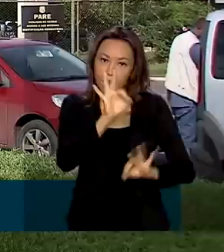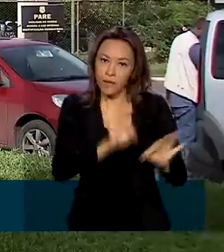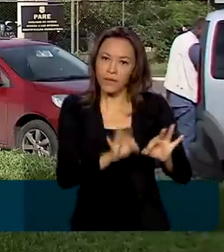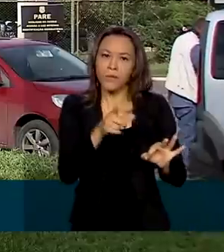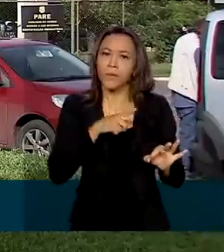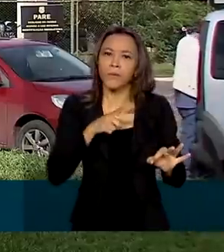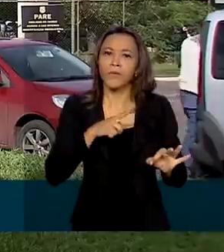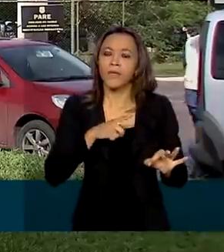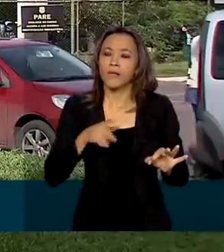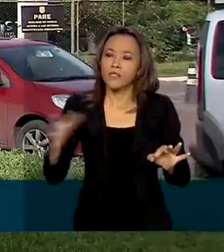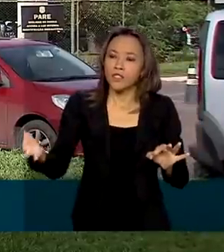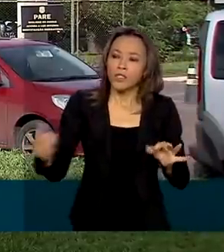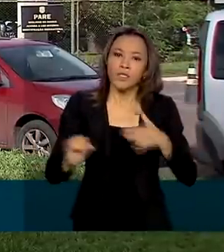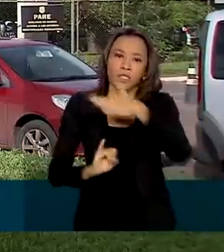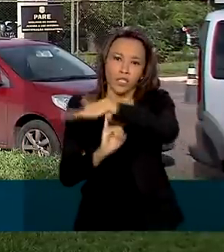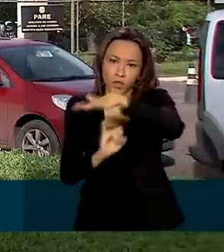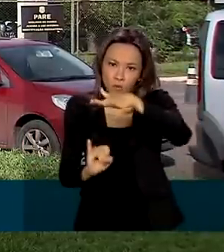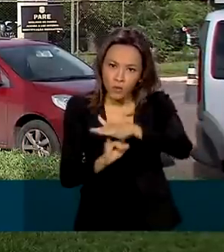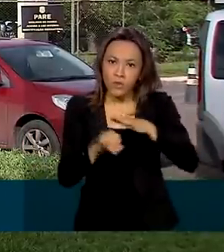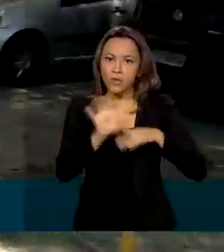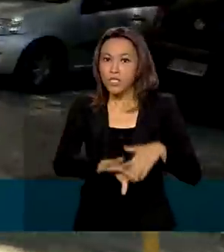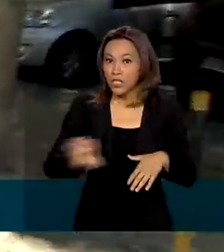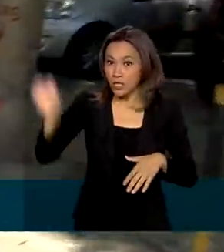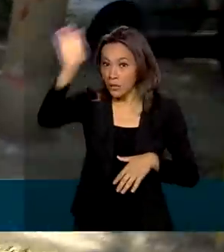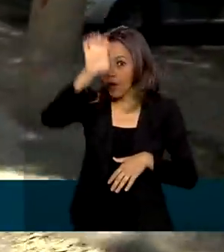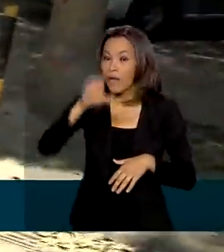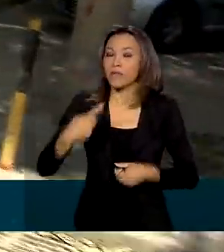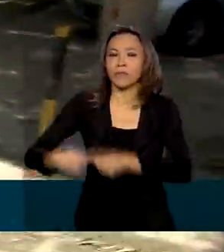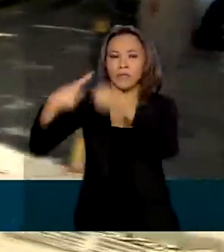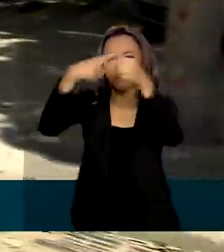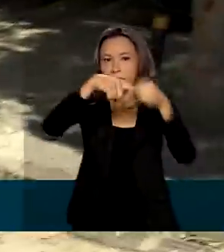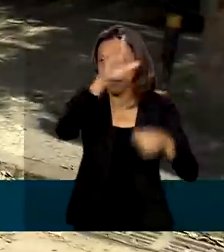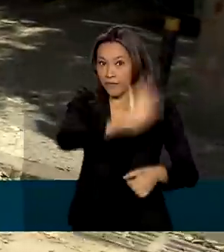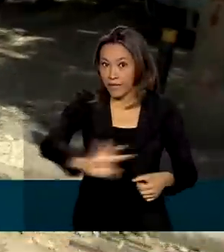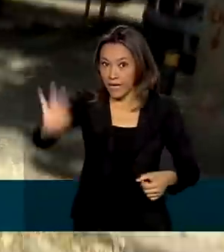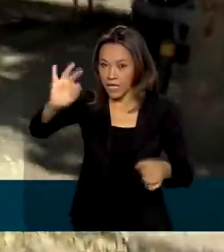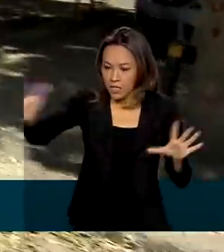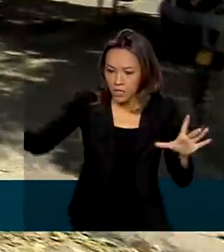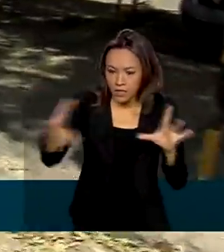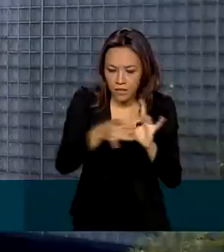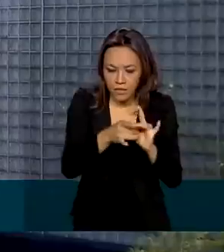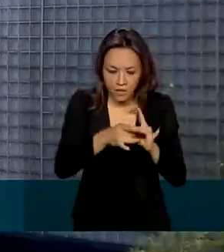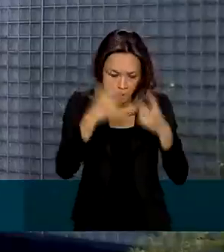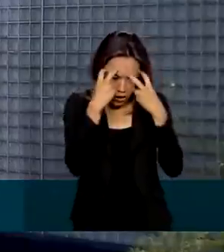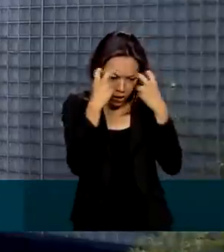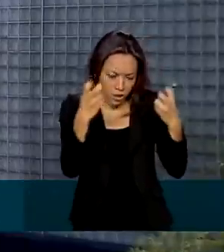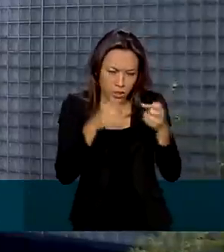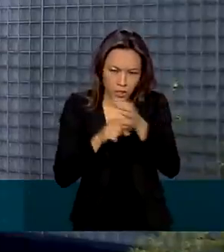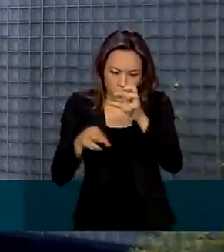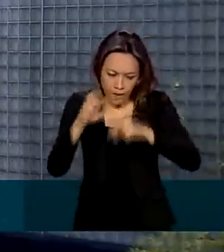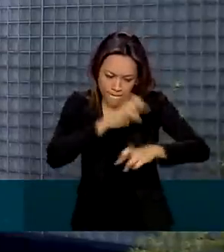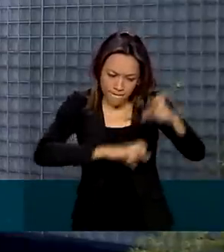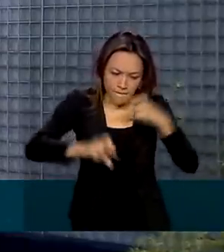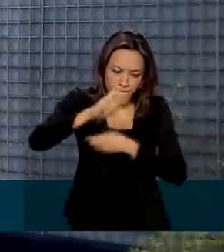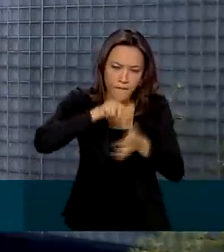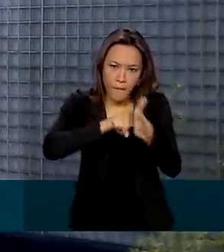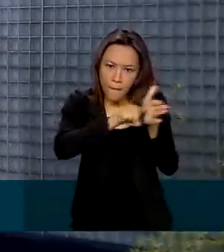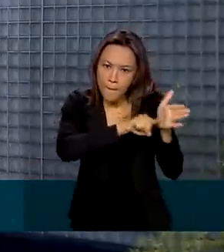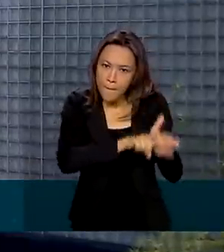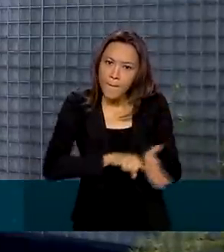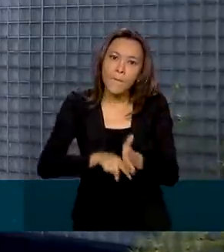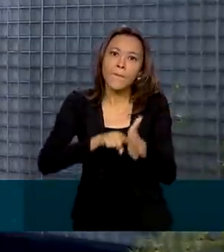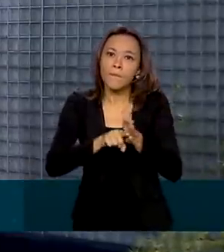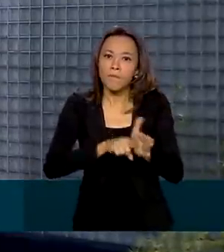instituições de segurança estaduais e federais em ações de inteligência, monitoramento e investigação de grandes